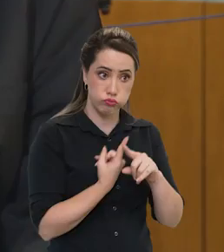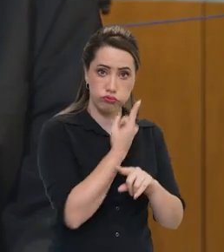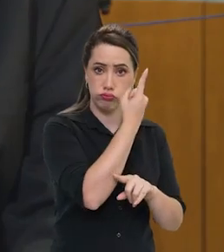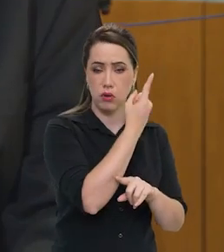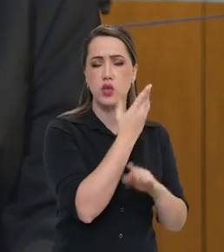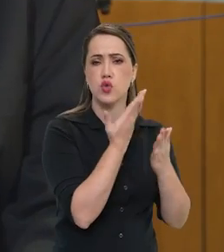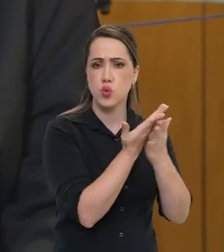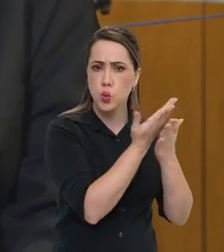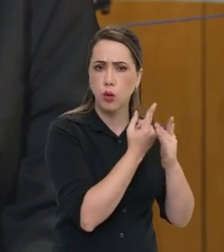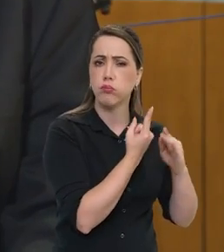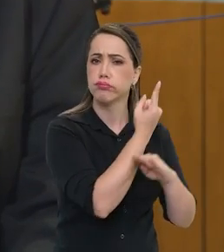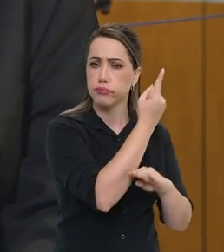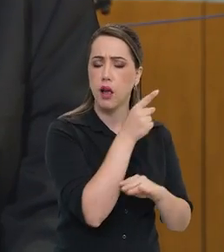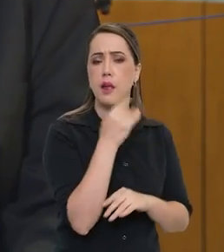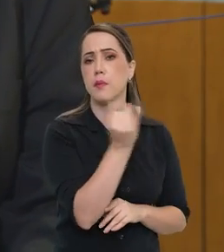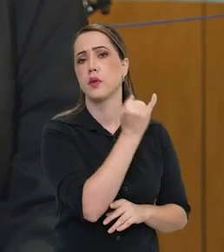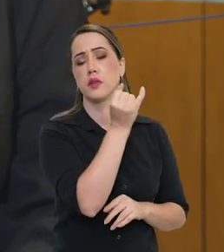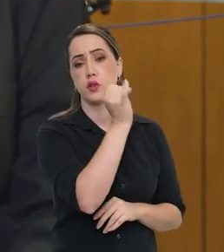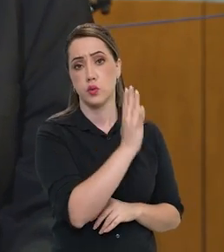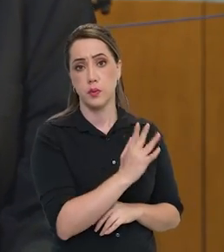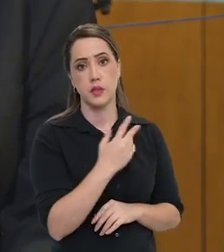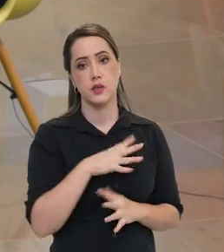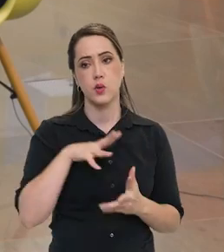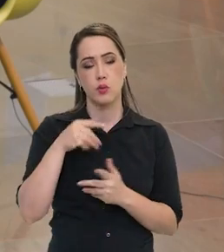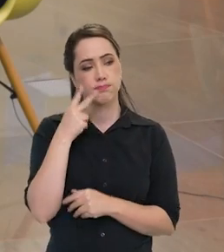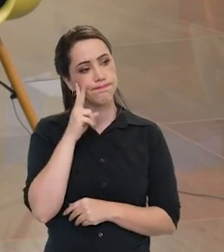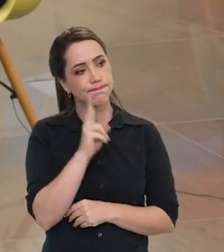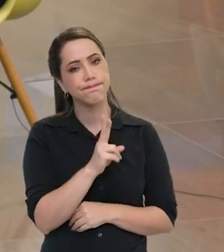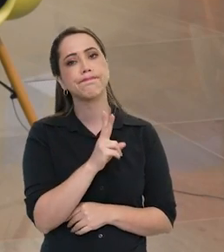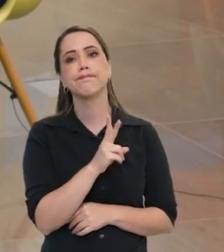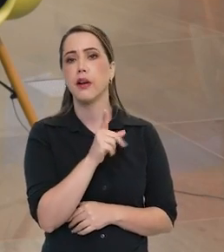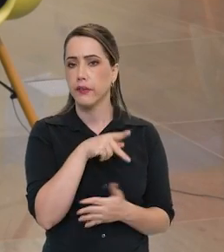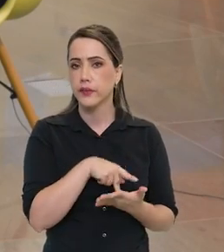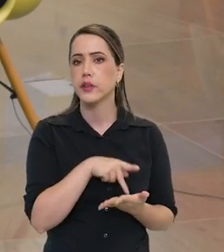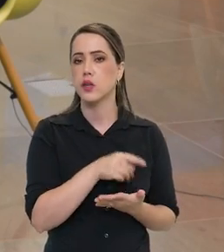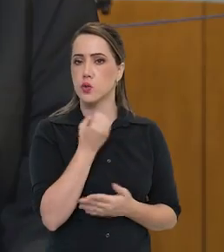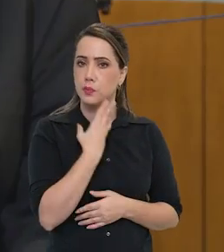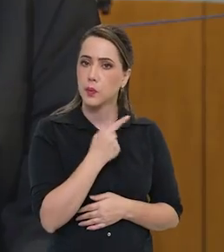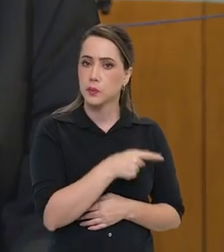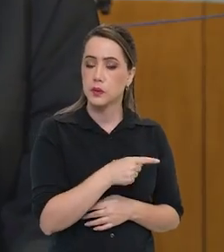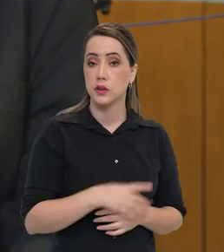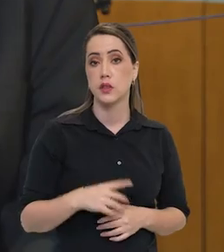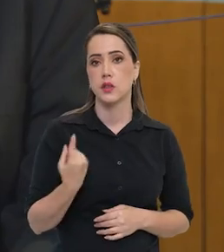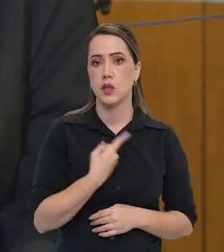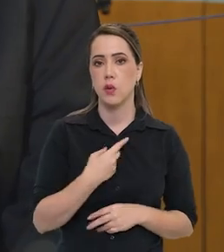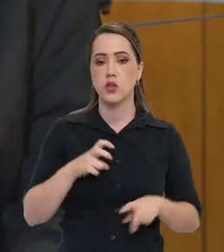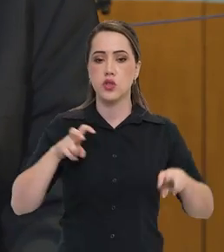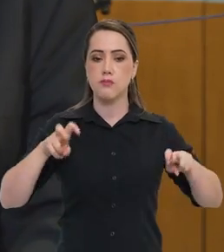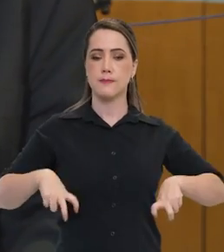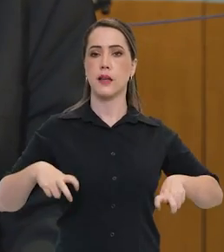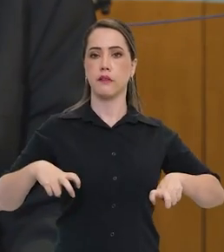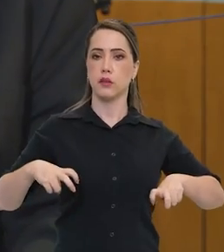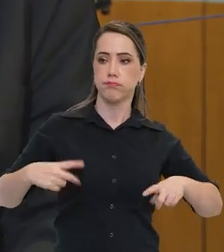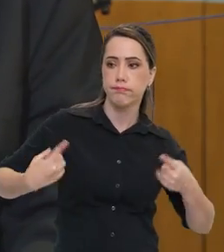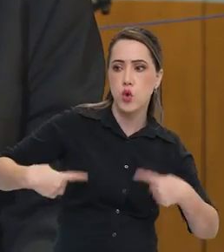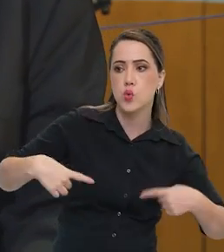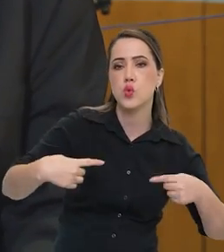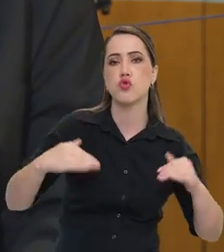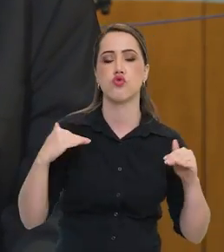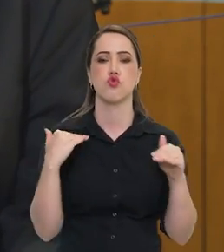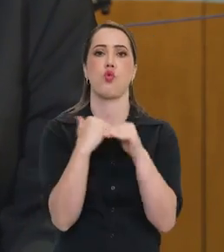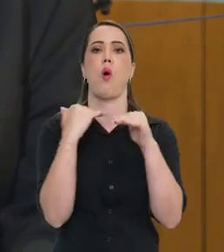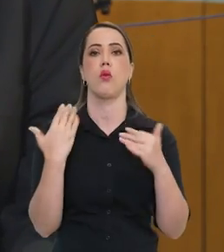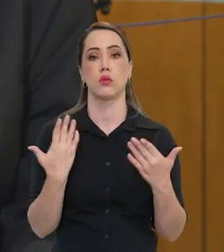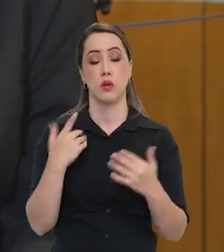tamanho. O mundo reconhece isso daí, reconhece os esforços que o Brasil tem feito nessa direção. Então nós sentamos de igual para igual na mesa